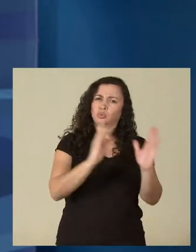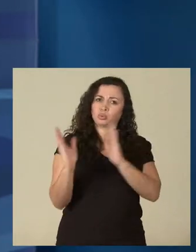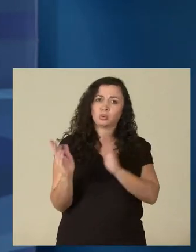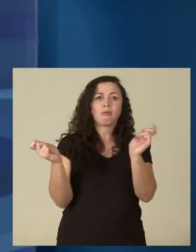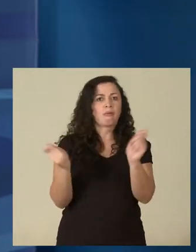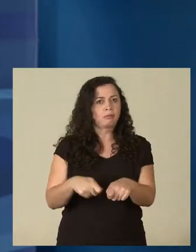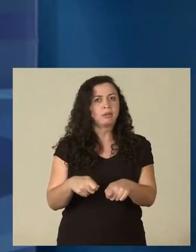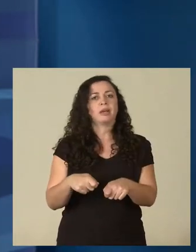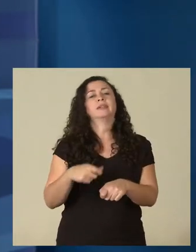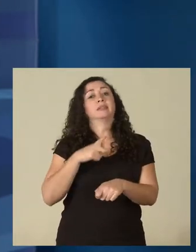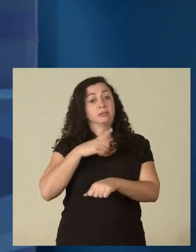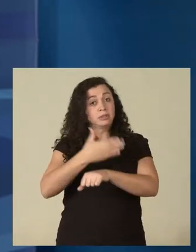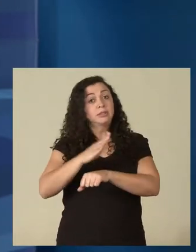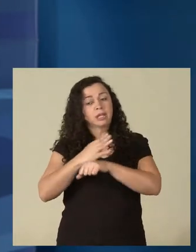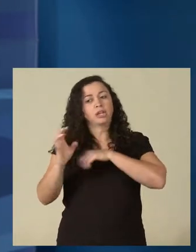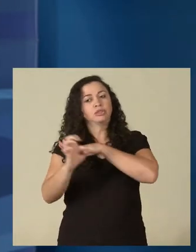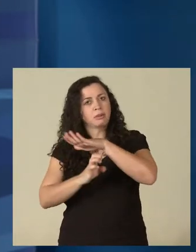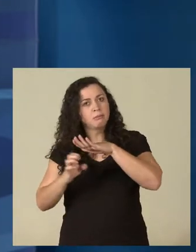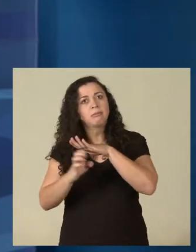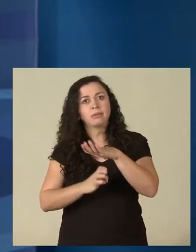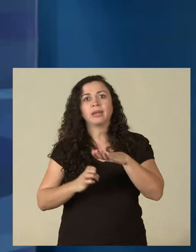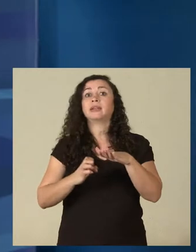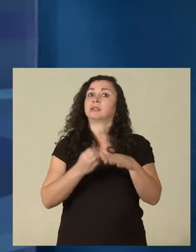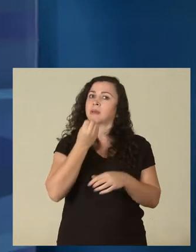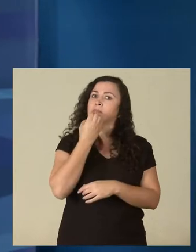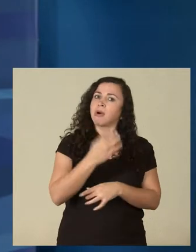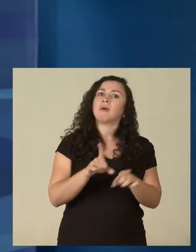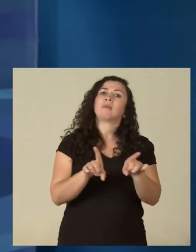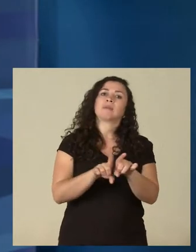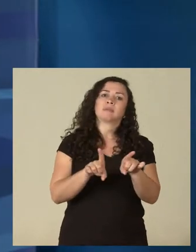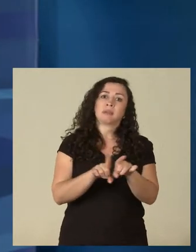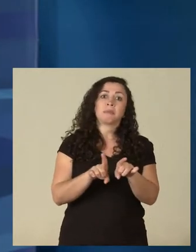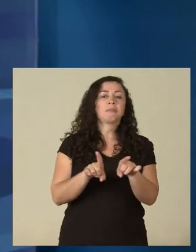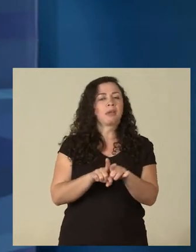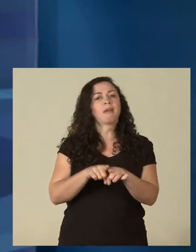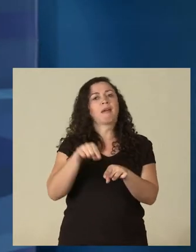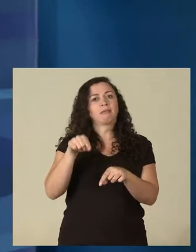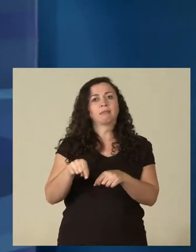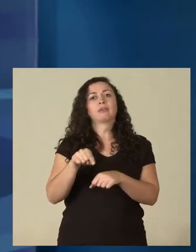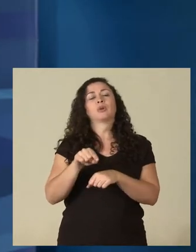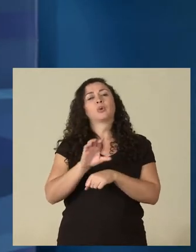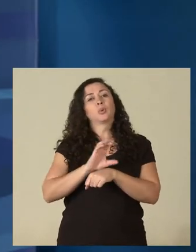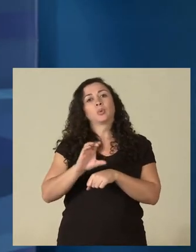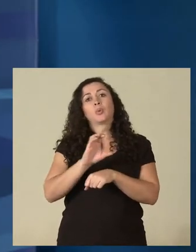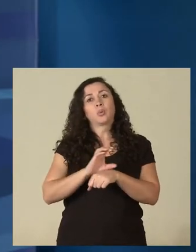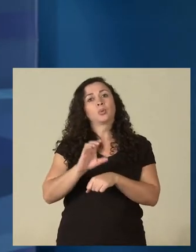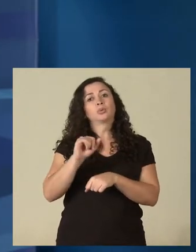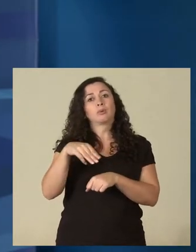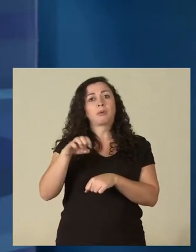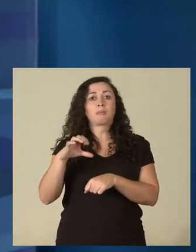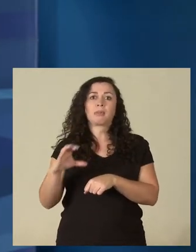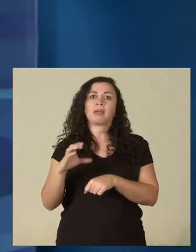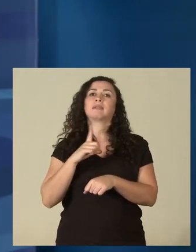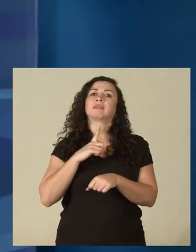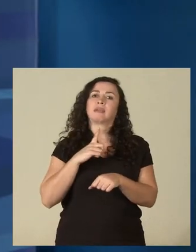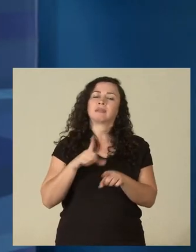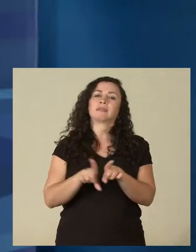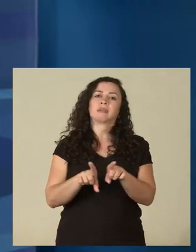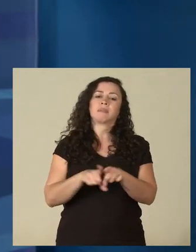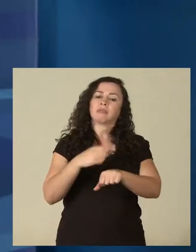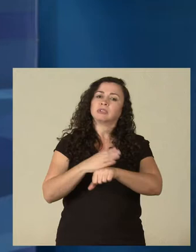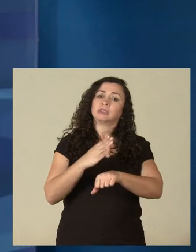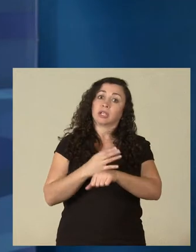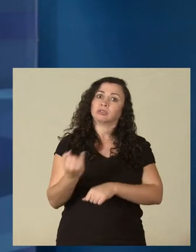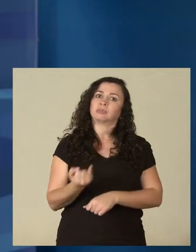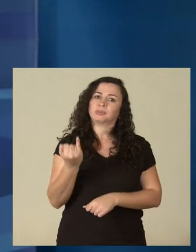Estágios em empresas e isso também é muito bem visto dentro do IMEC. Esse tipo de